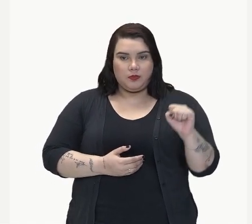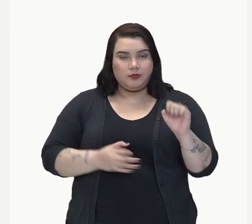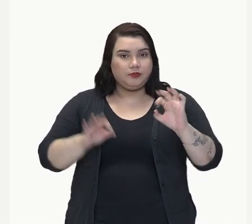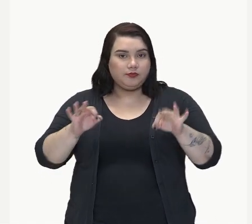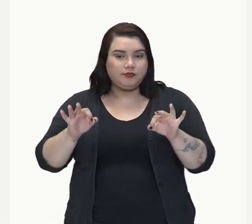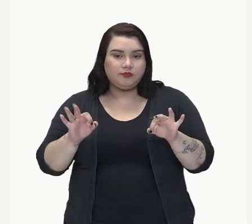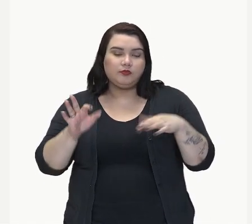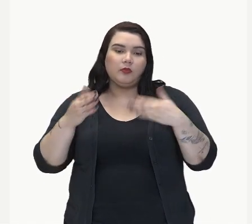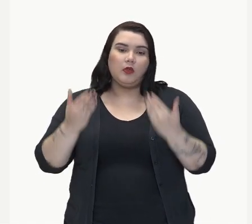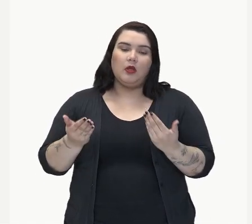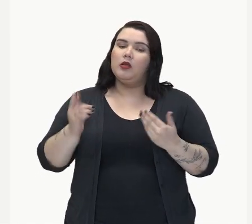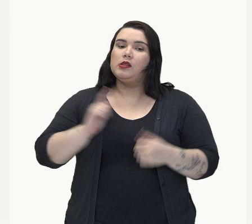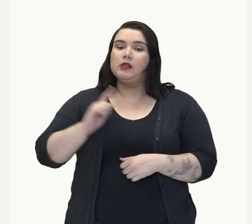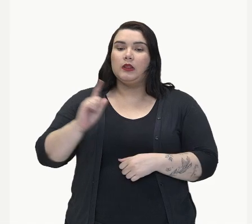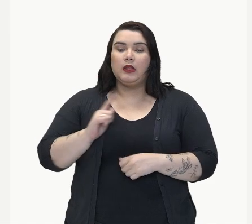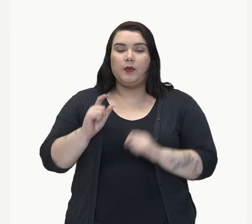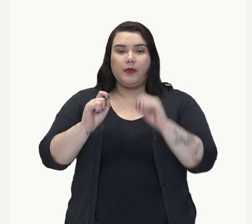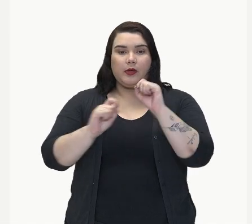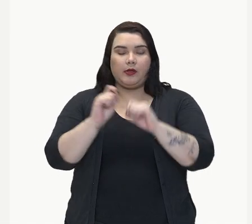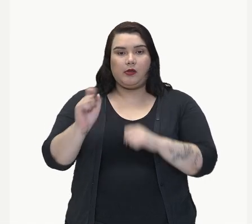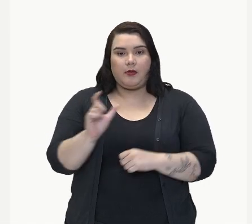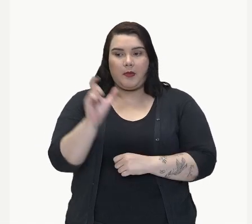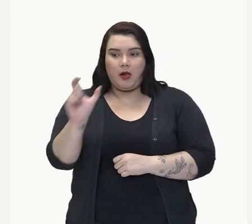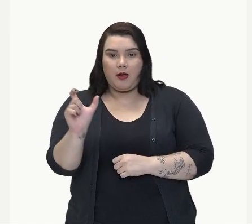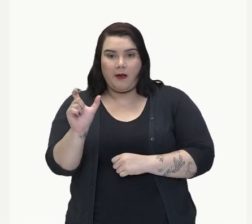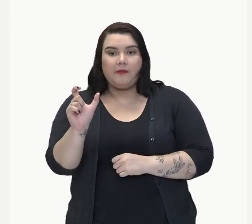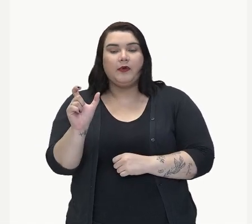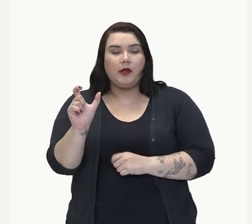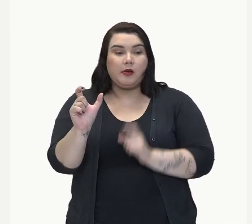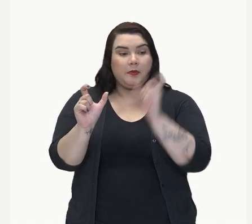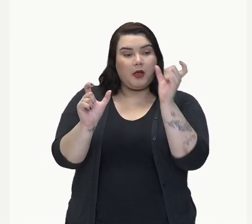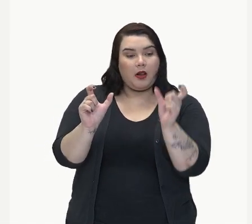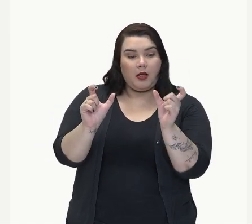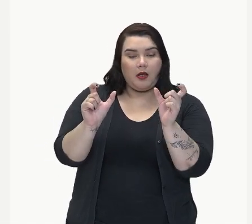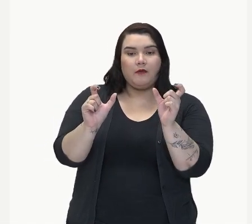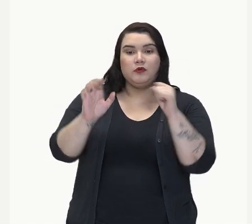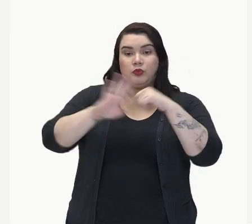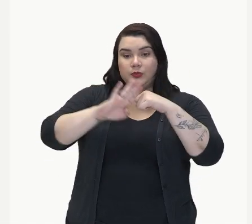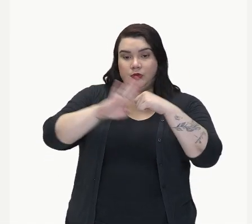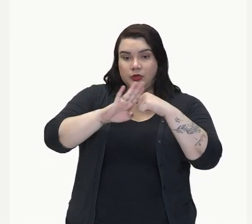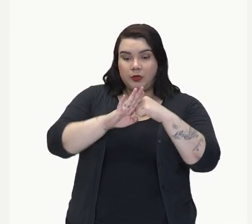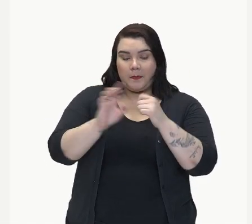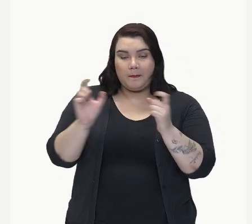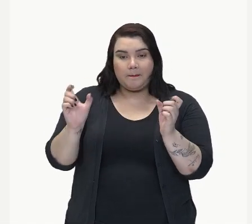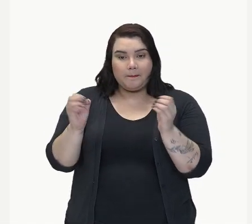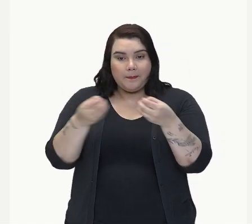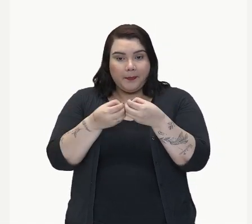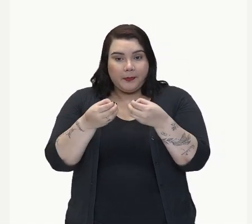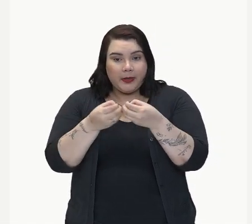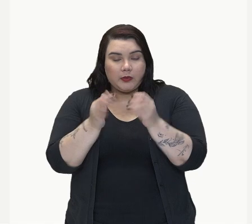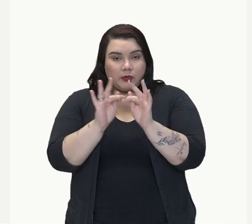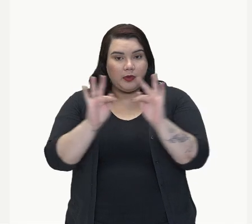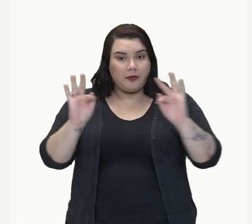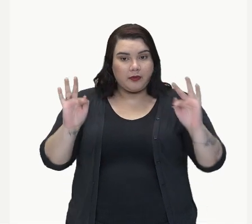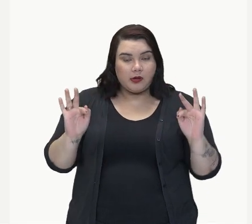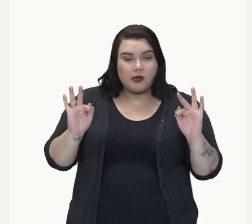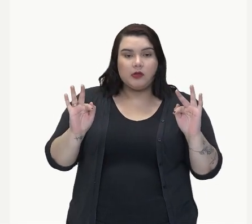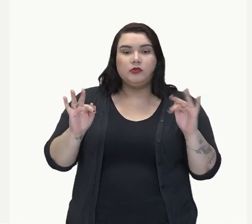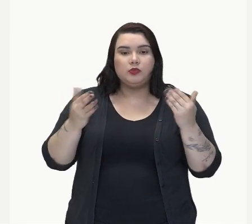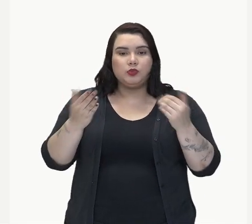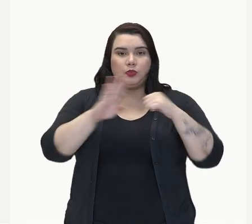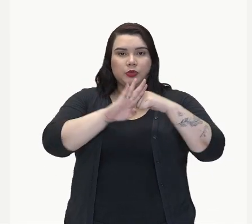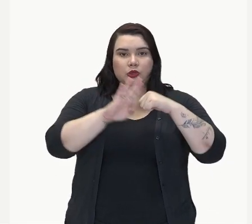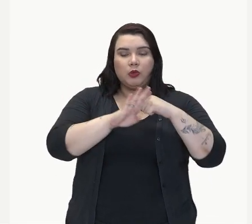Quando estiver anteposto a dois ou mais substantivos, aqui nós temos o substantivo homens e